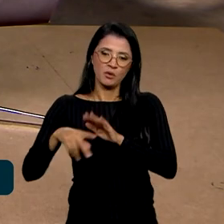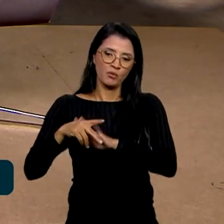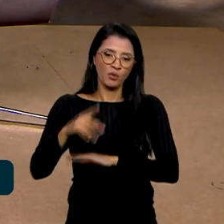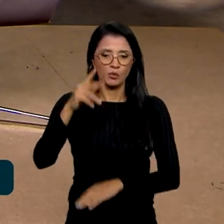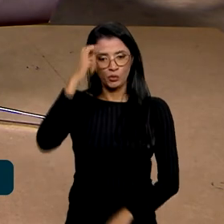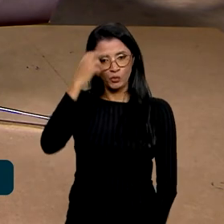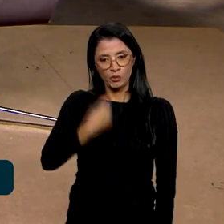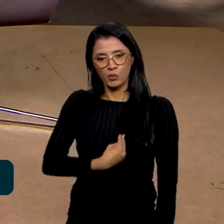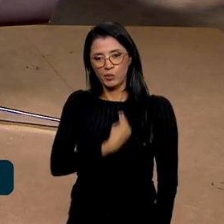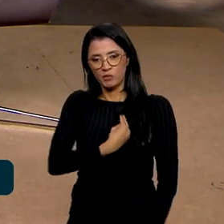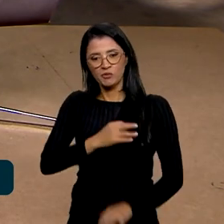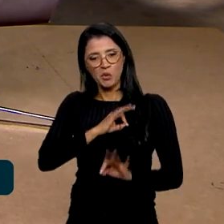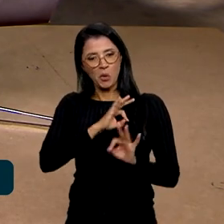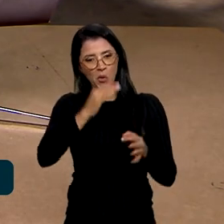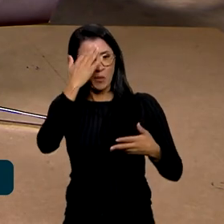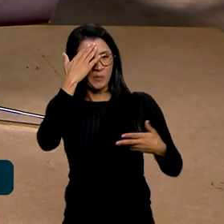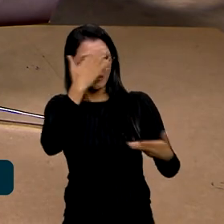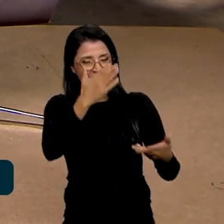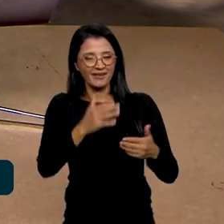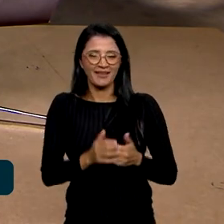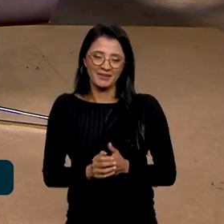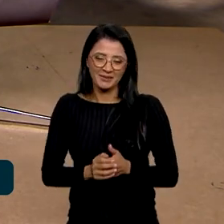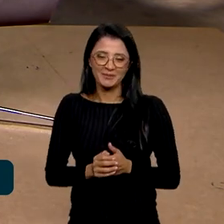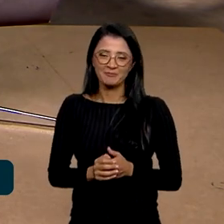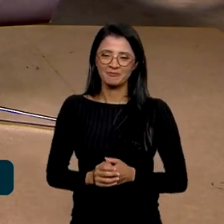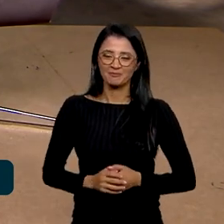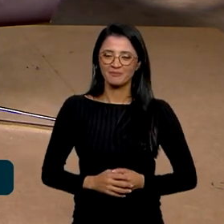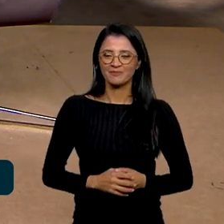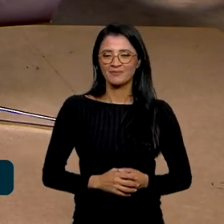Viva. Ótimo, obrigada, secretária. É muito obrigada. Obrigada.